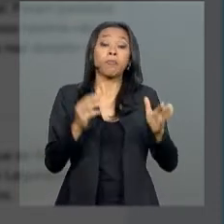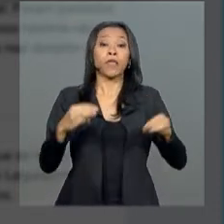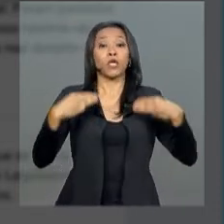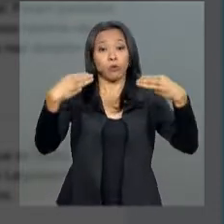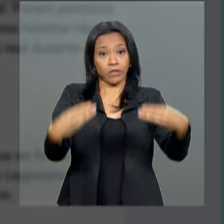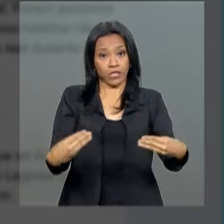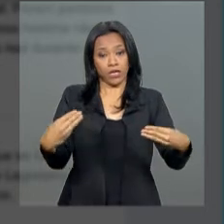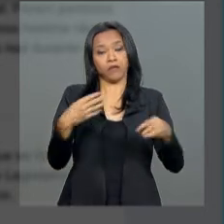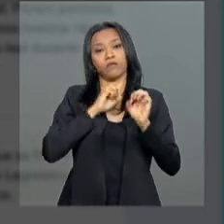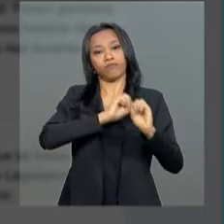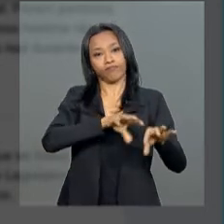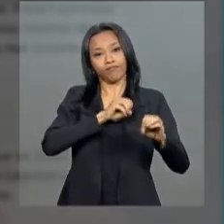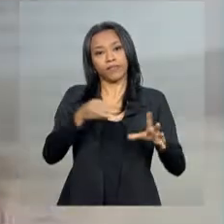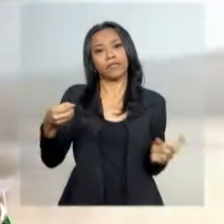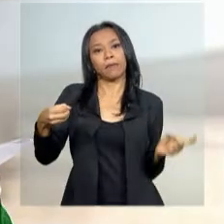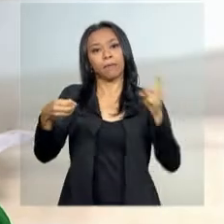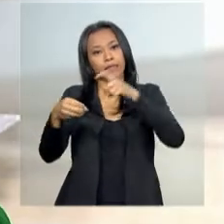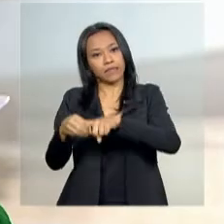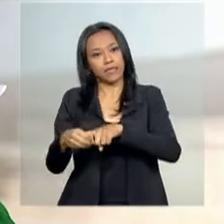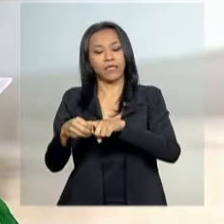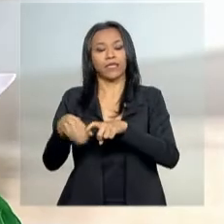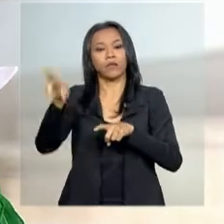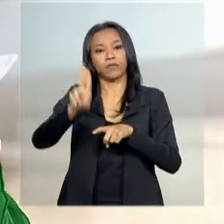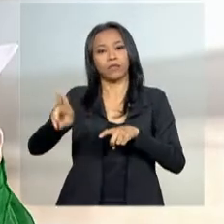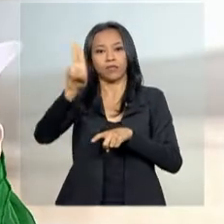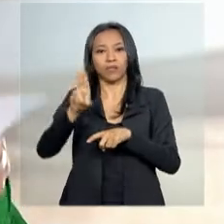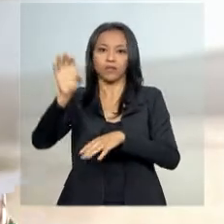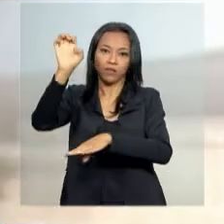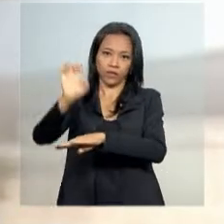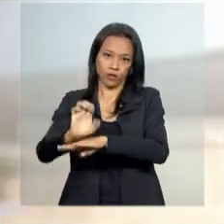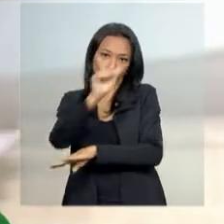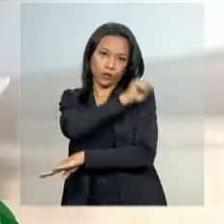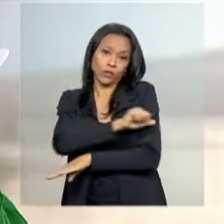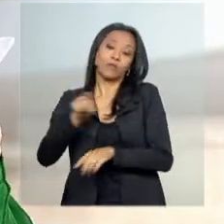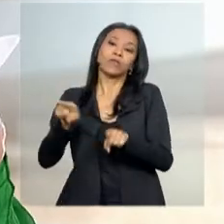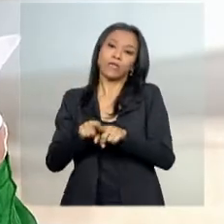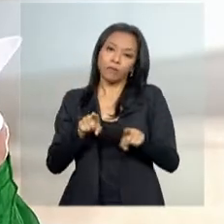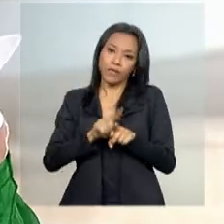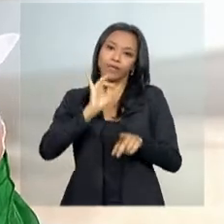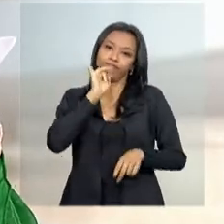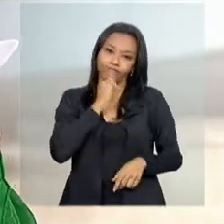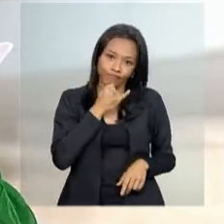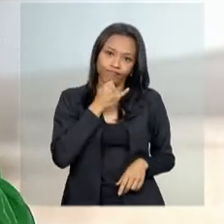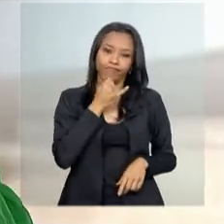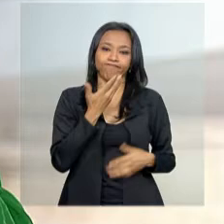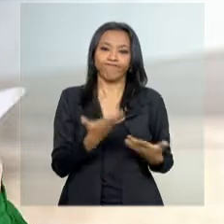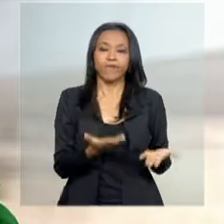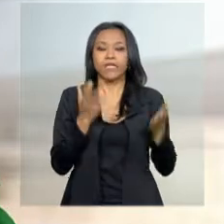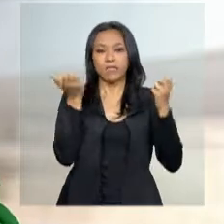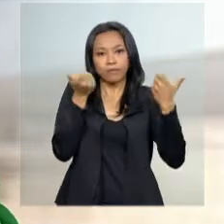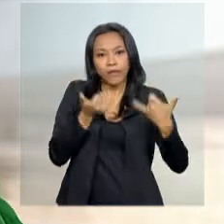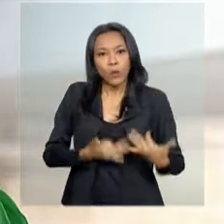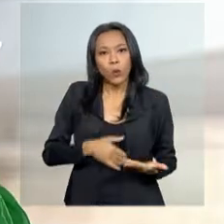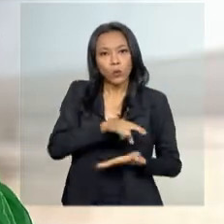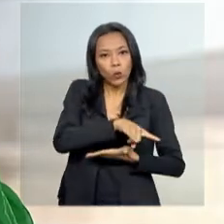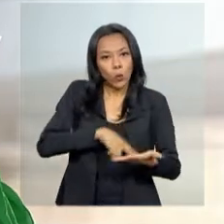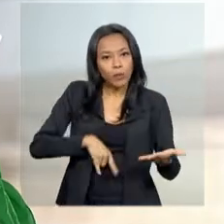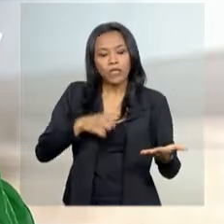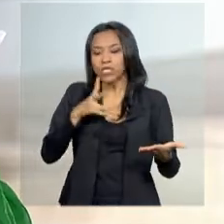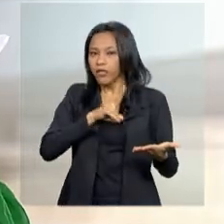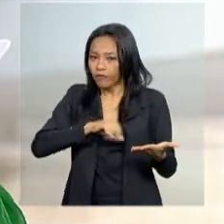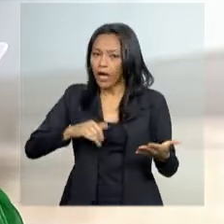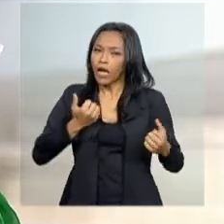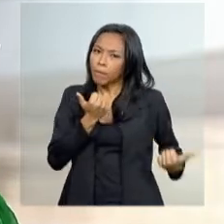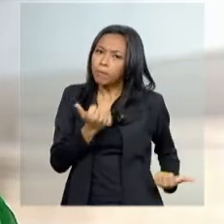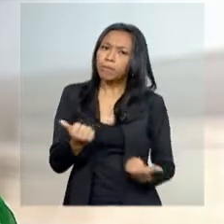a qual está ligada a Universidade Federal do Rio de Janeiro, também lamentou em nota e disse que não medirá esforços